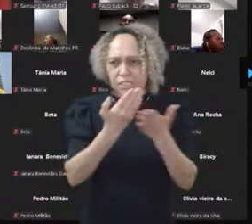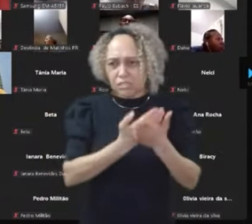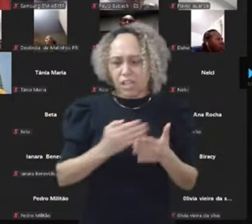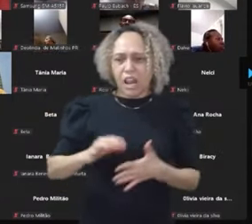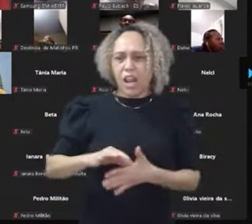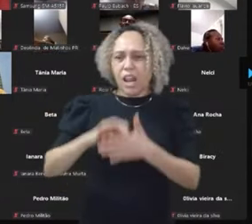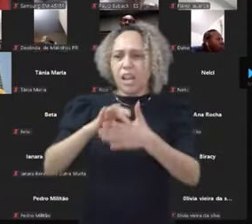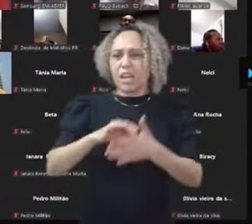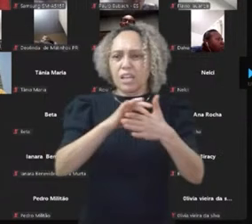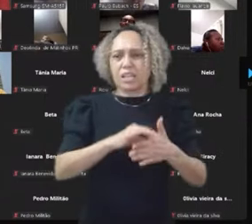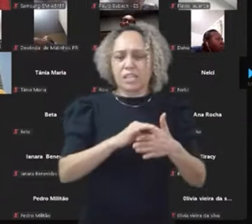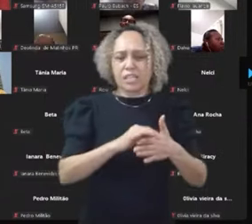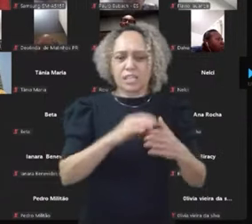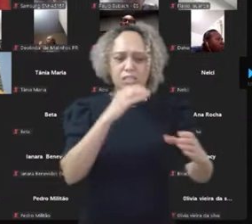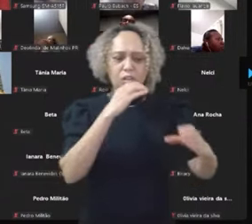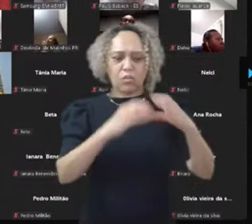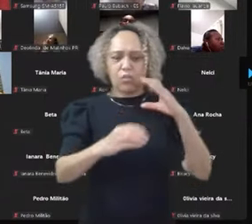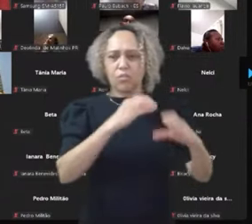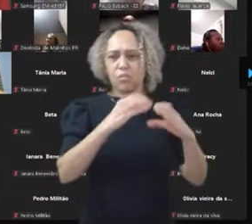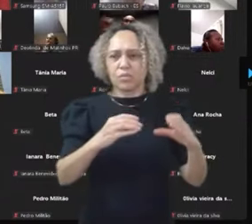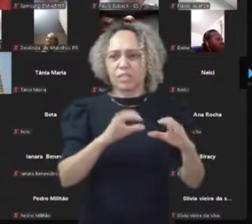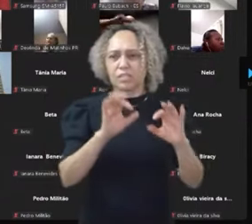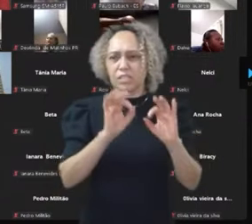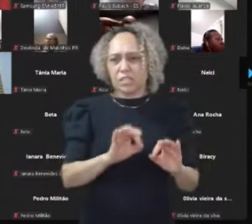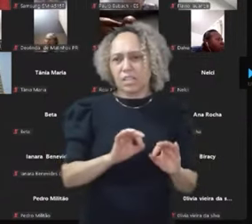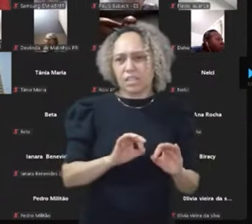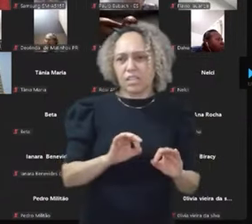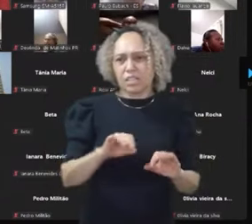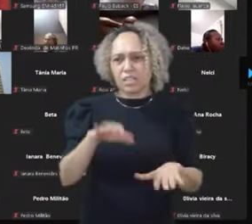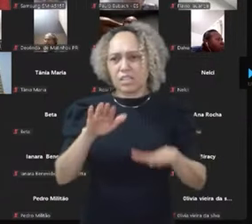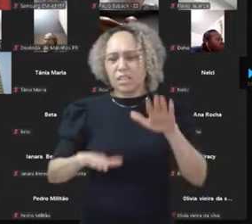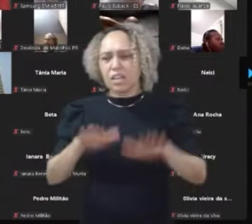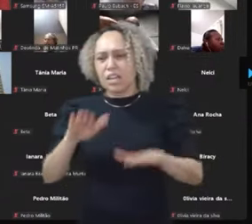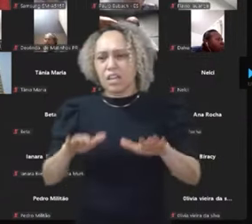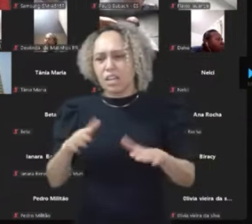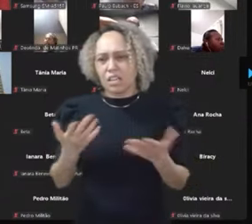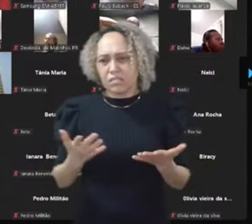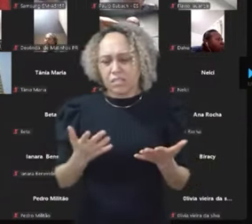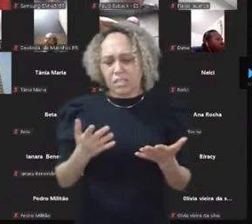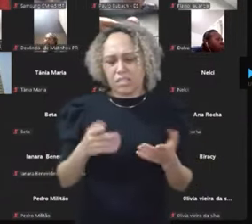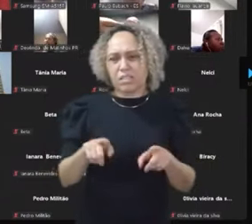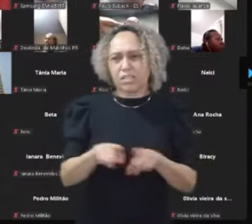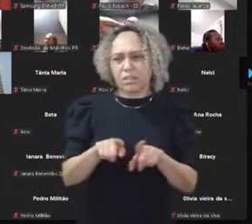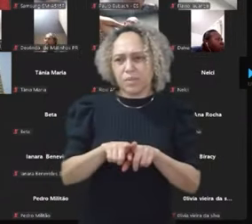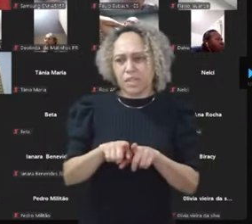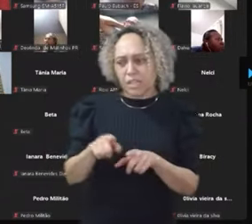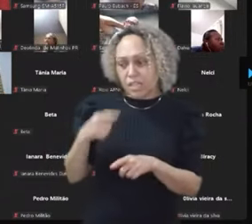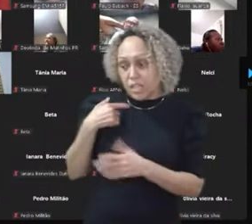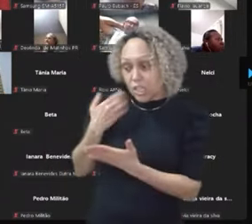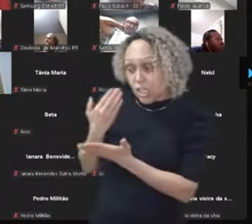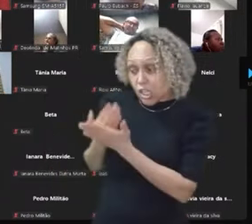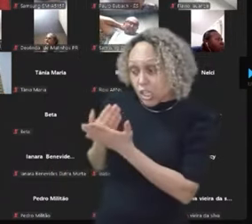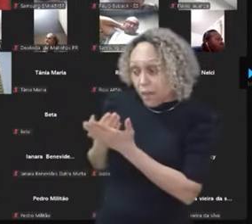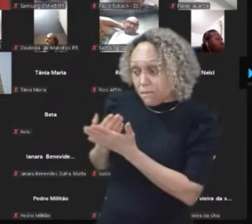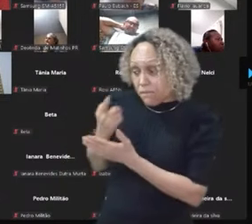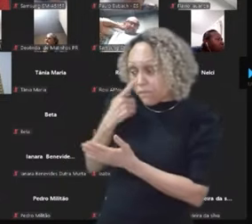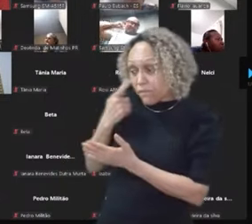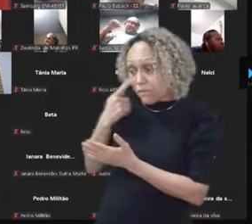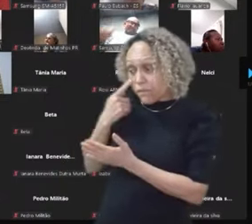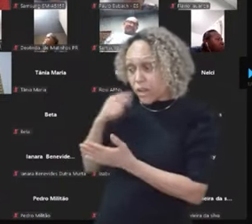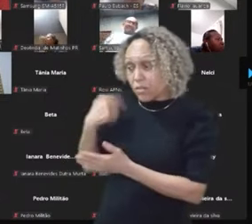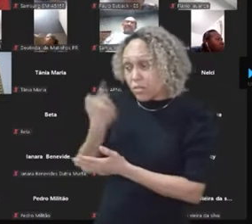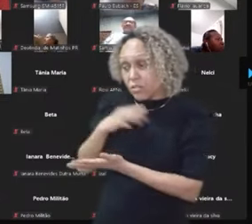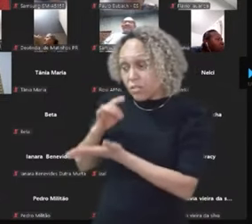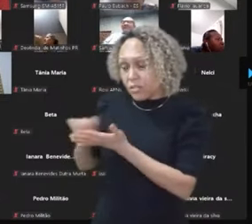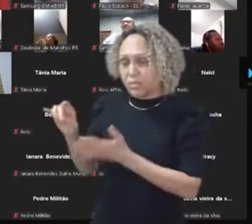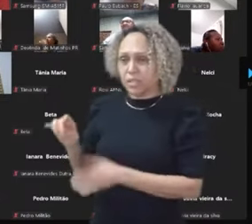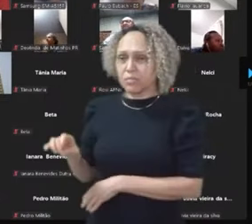que estão fazendo a comunicação e dá certo, às vezes, até estudar os nossos inimigos. A gente vê o bolsonarismo, eu usei aqui um exemplo, eu falei, olha,